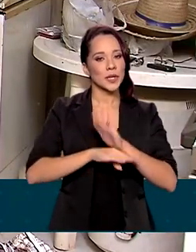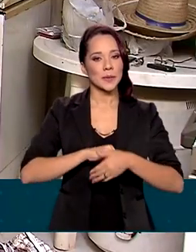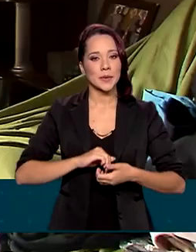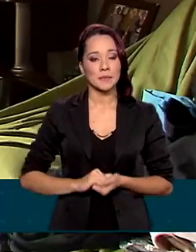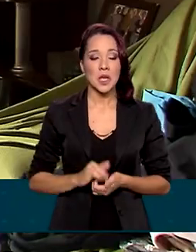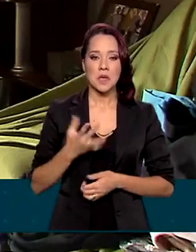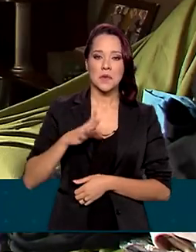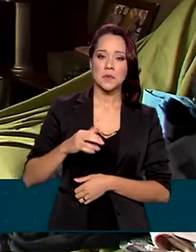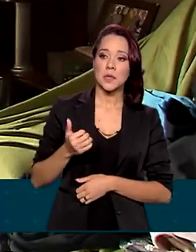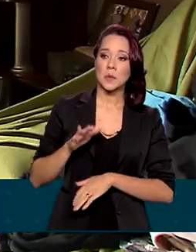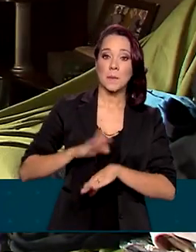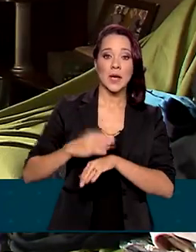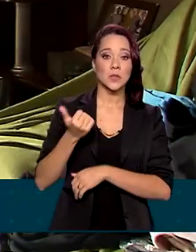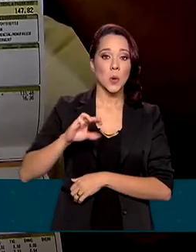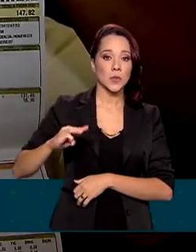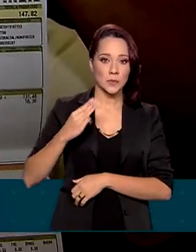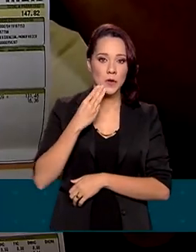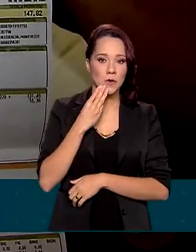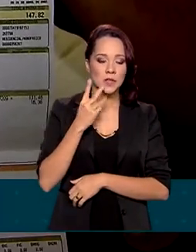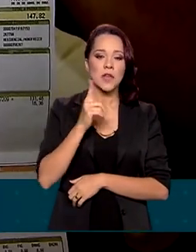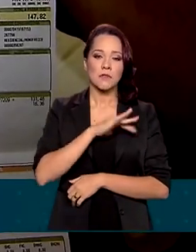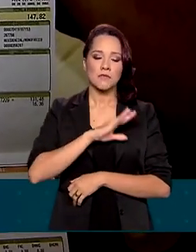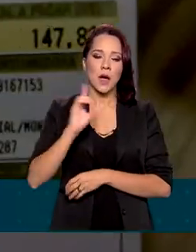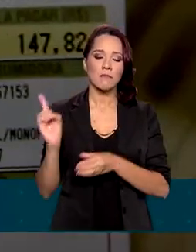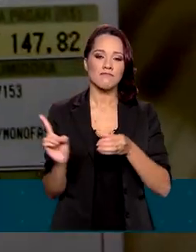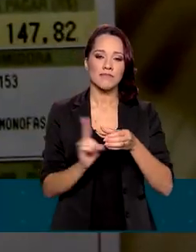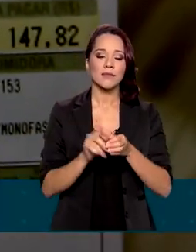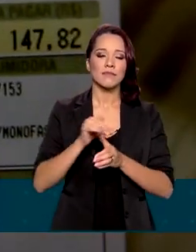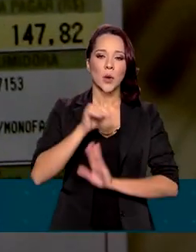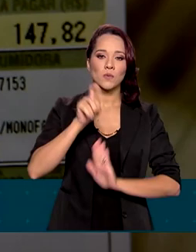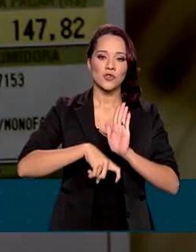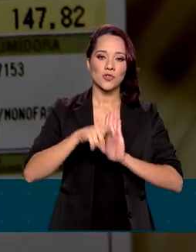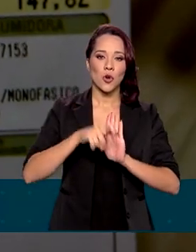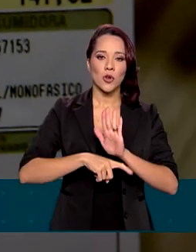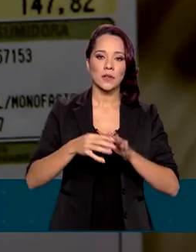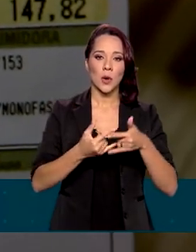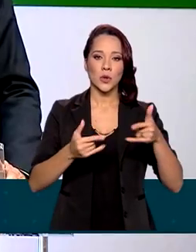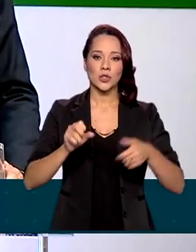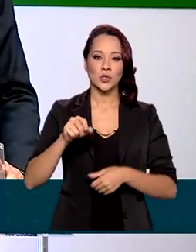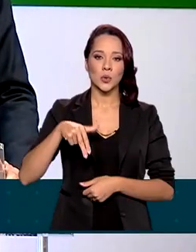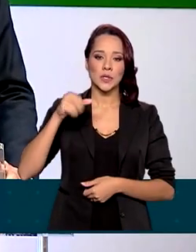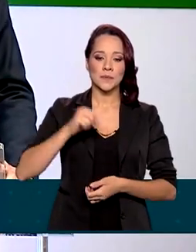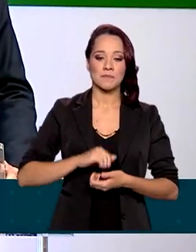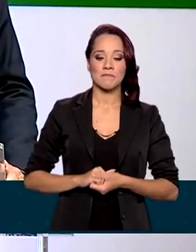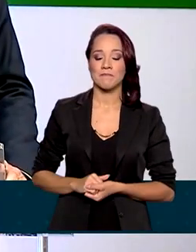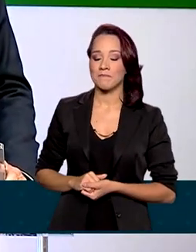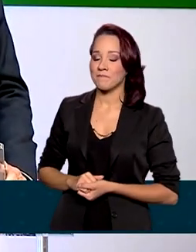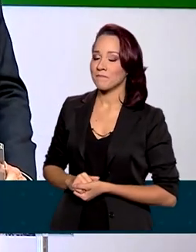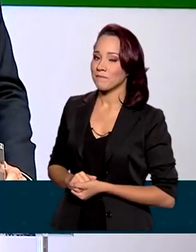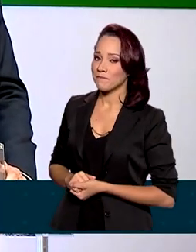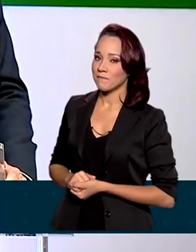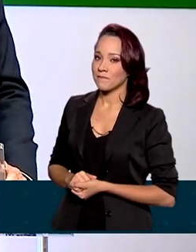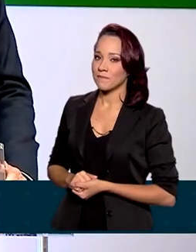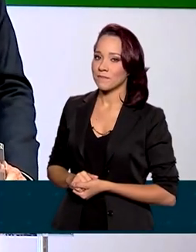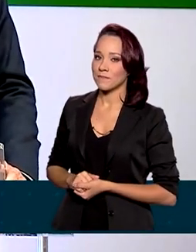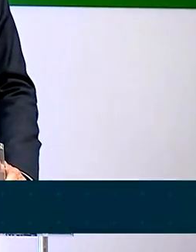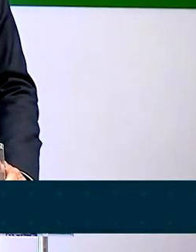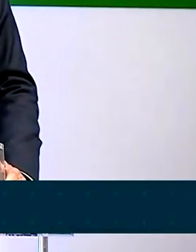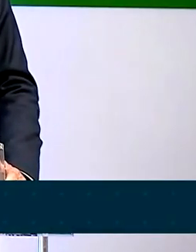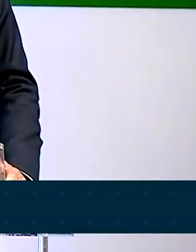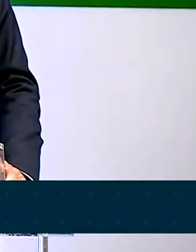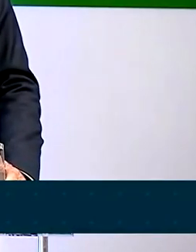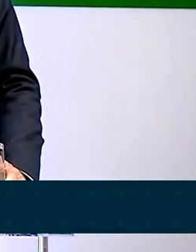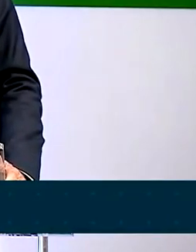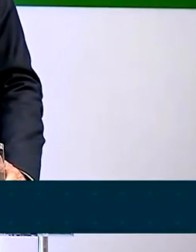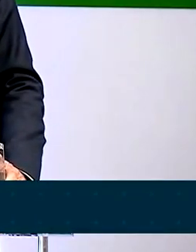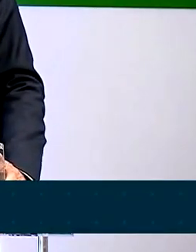e pelo menos outras 11 milhões devem passar a receber o desconto na conta de luz. Para essas pessoas, como disse o Ciro aqui,